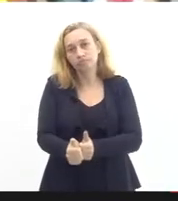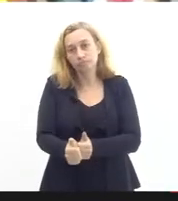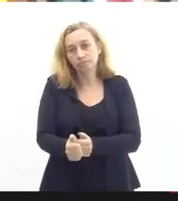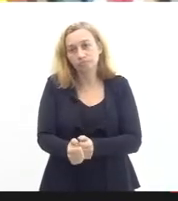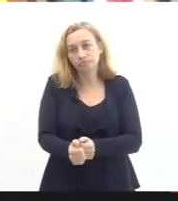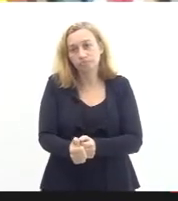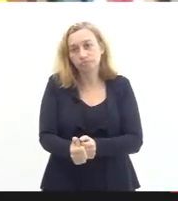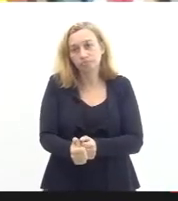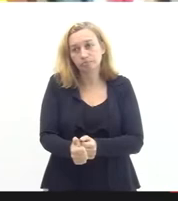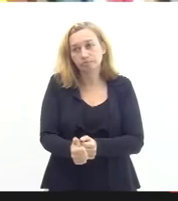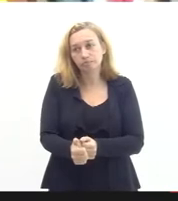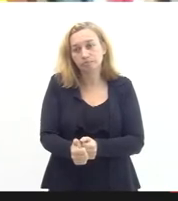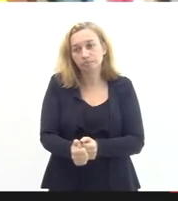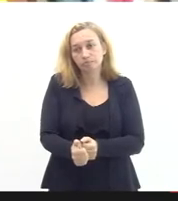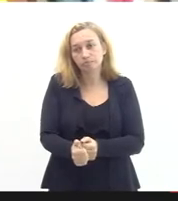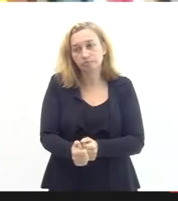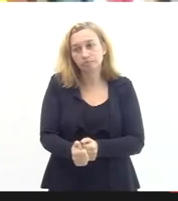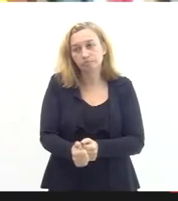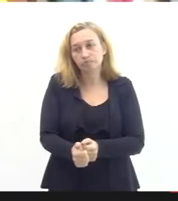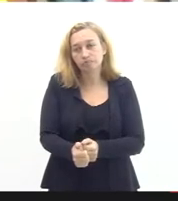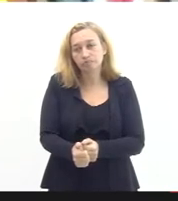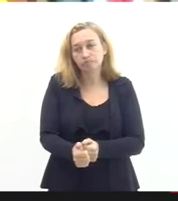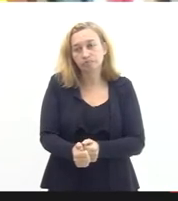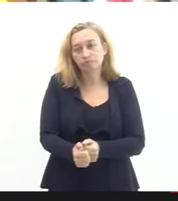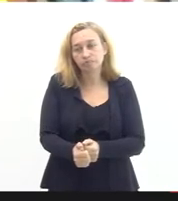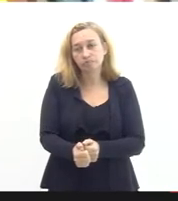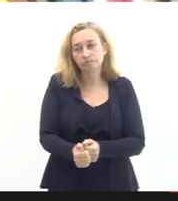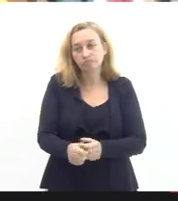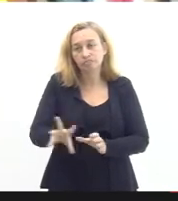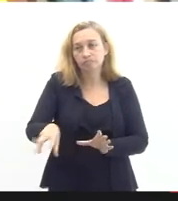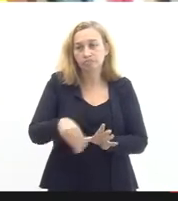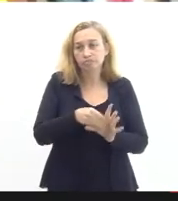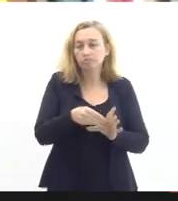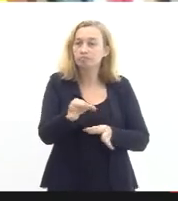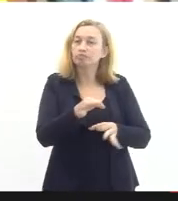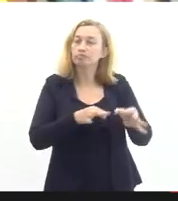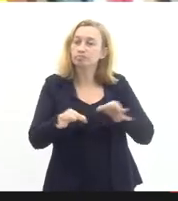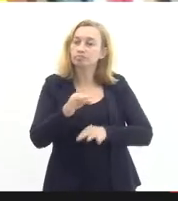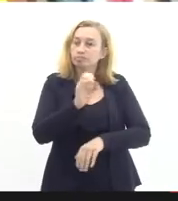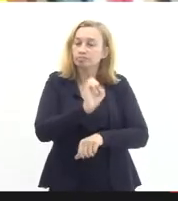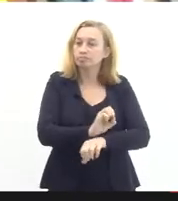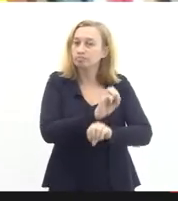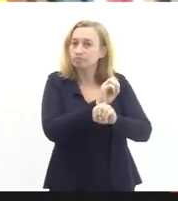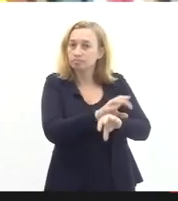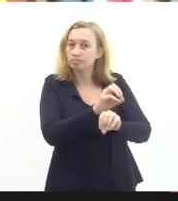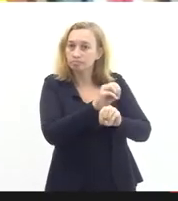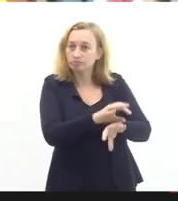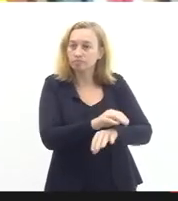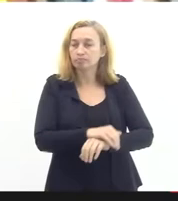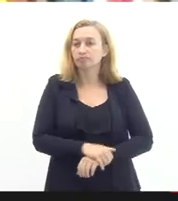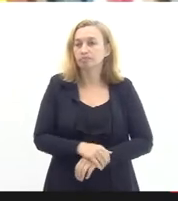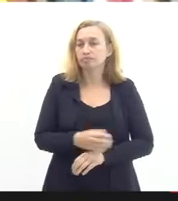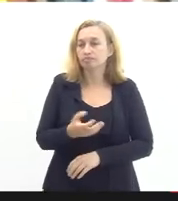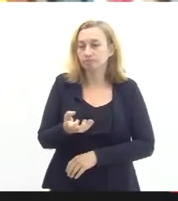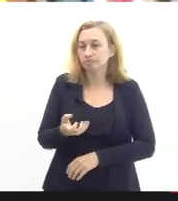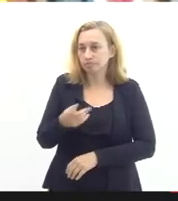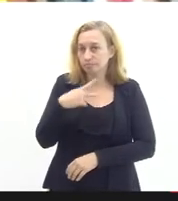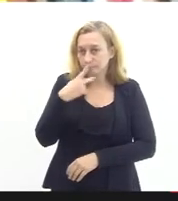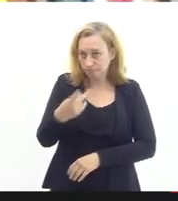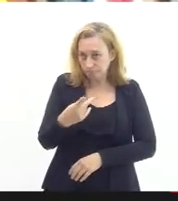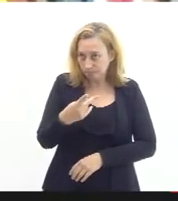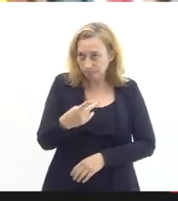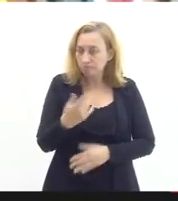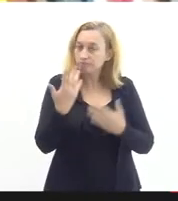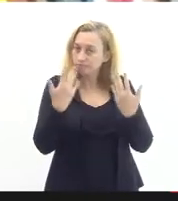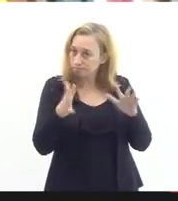o que foi determinado pelo plano estadual de educação sobre isso que eu queria falar